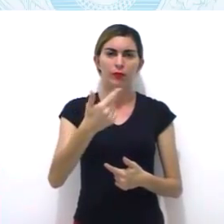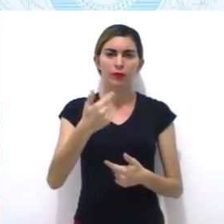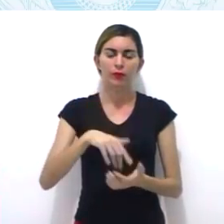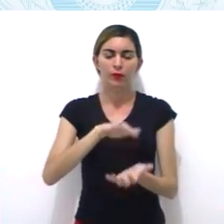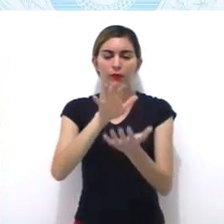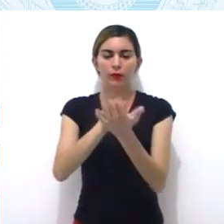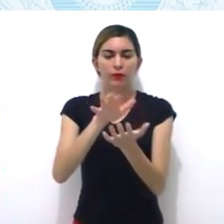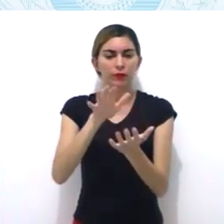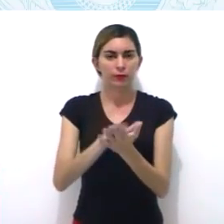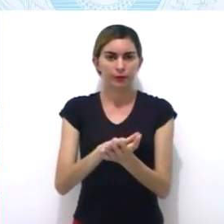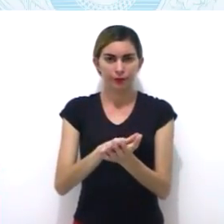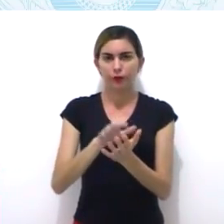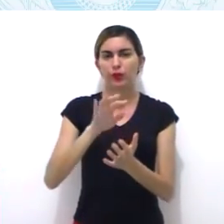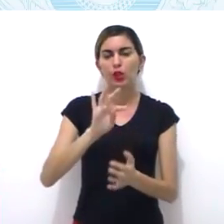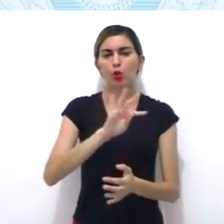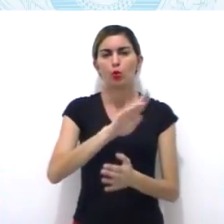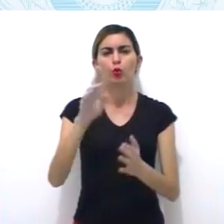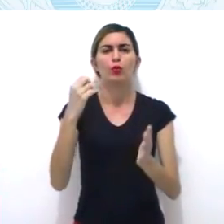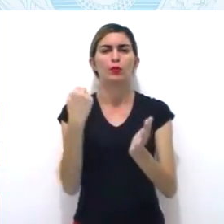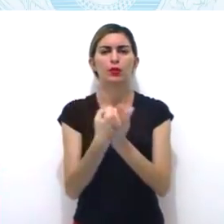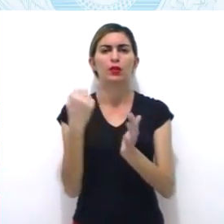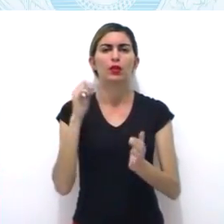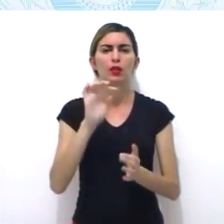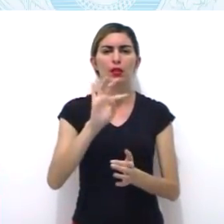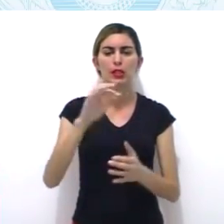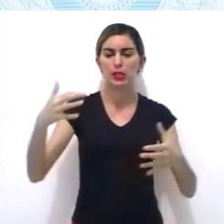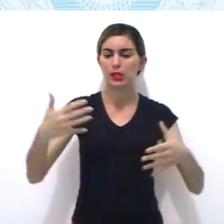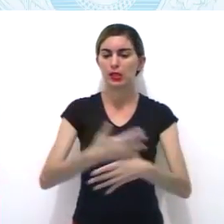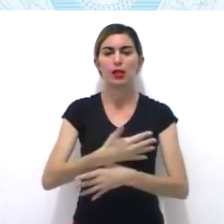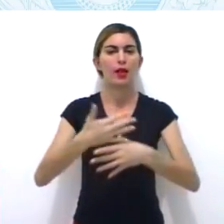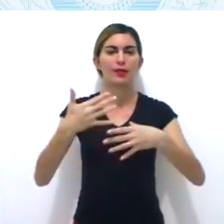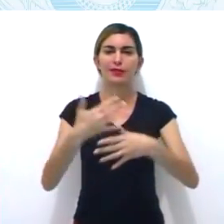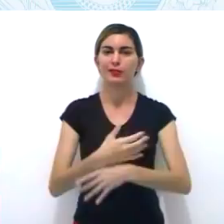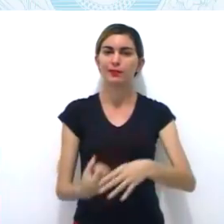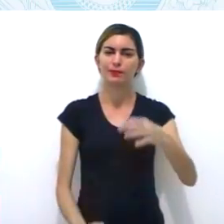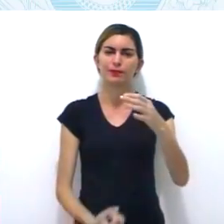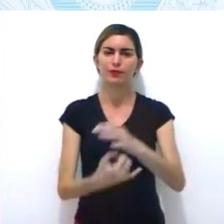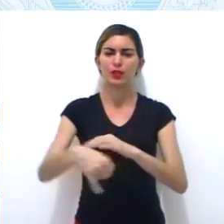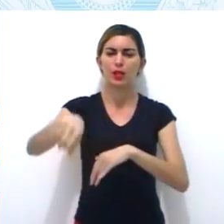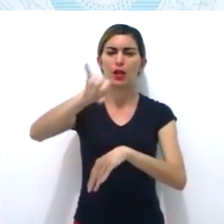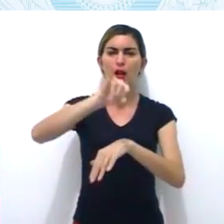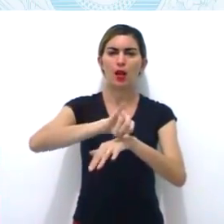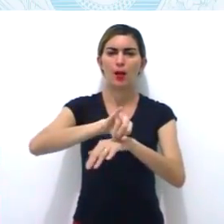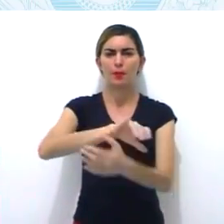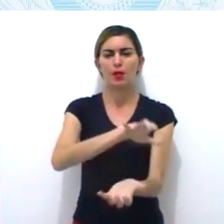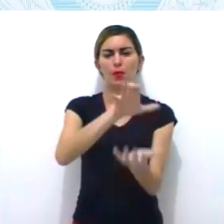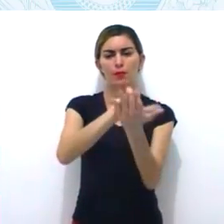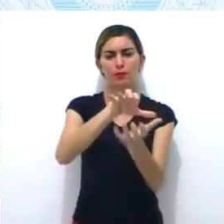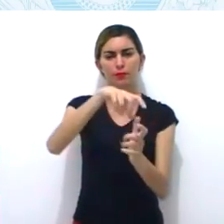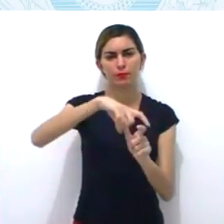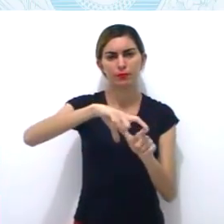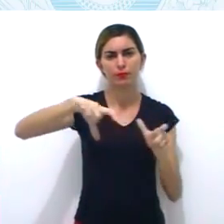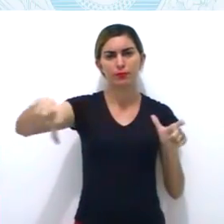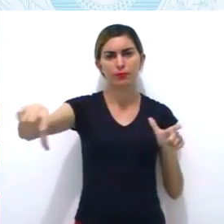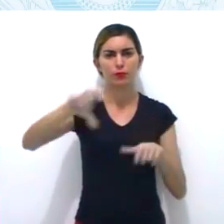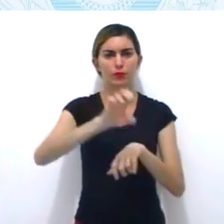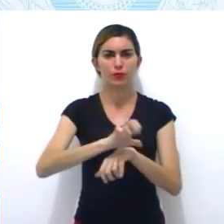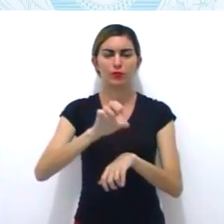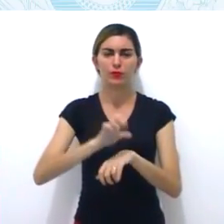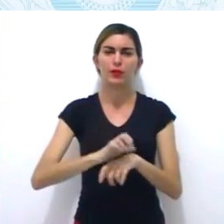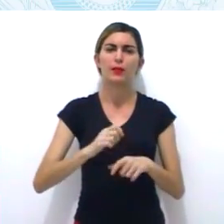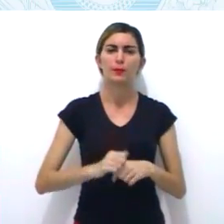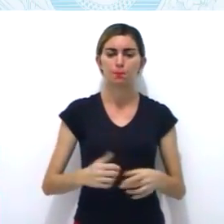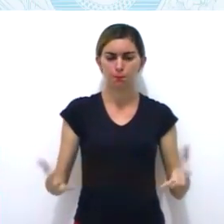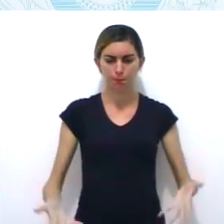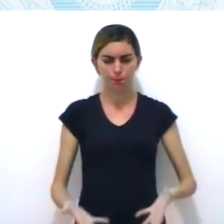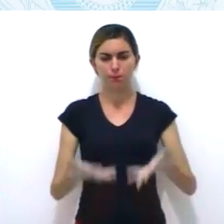o que evidencia o favorecimento dos comerciantes portugueses pela coroa portuguesa. como consequência disso,